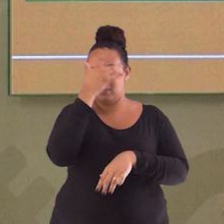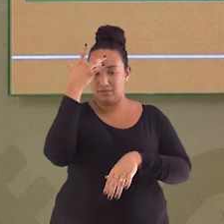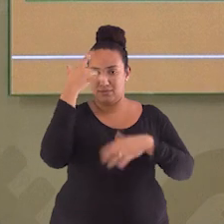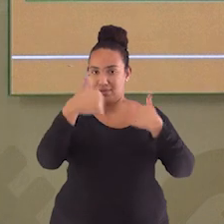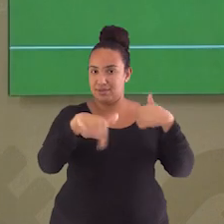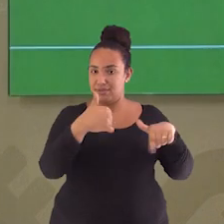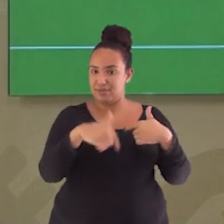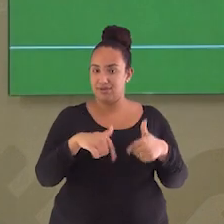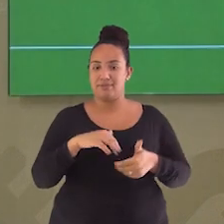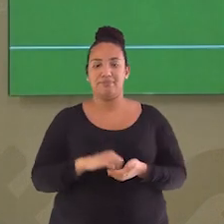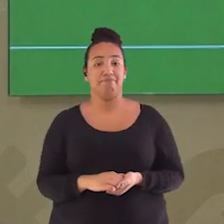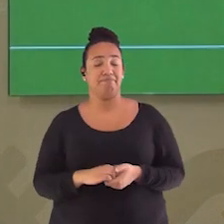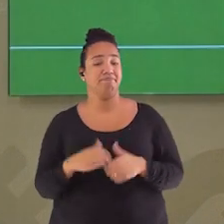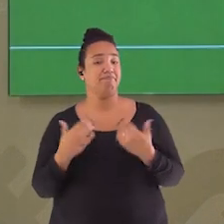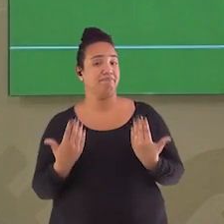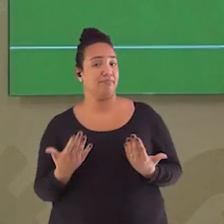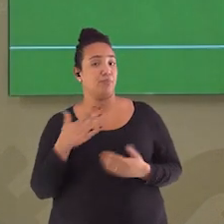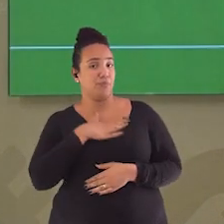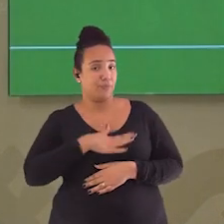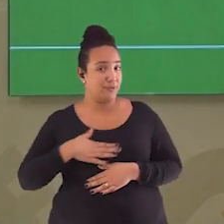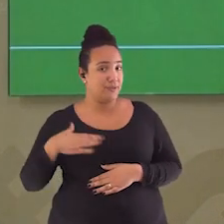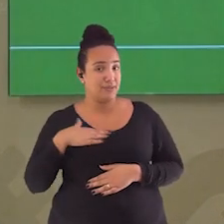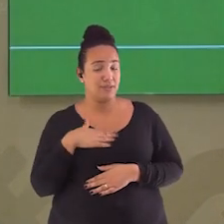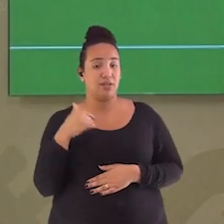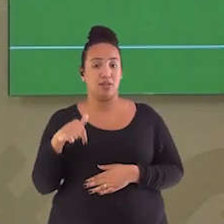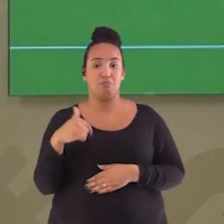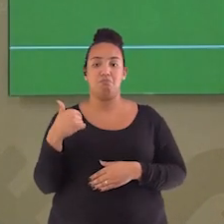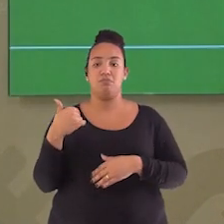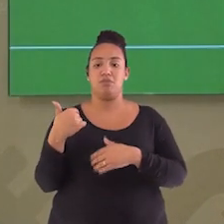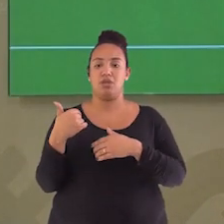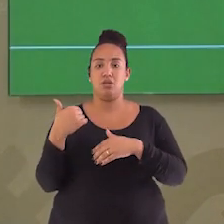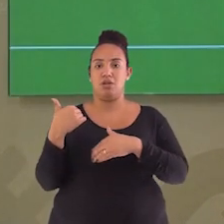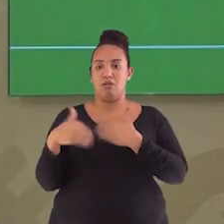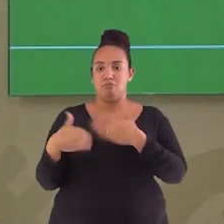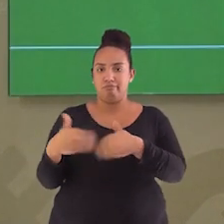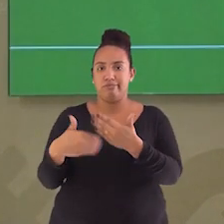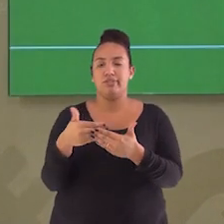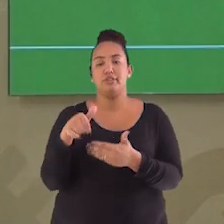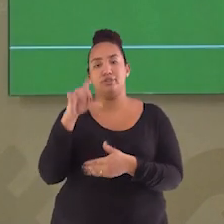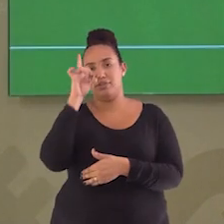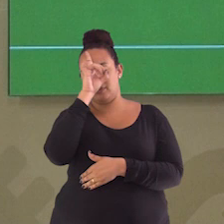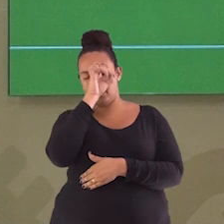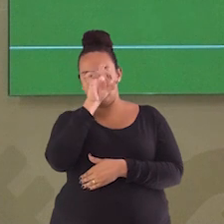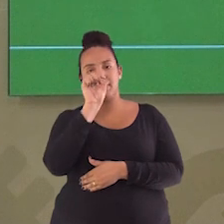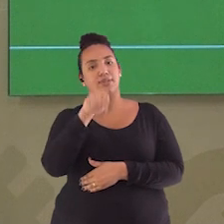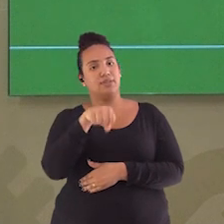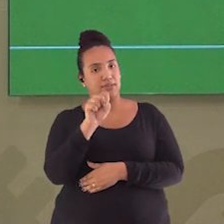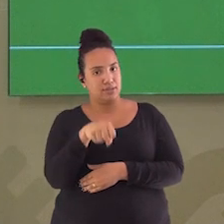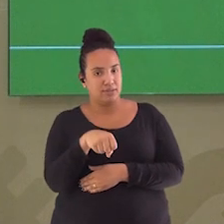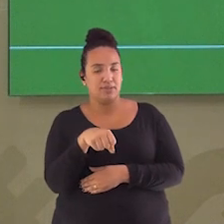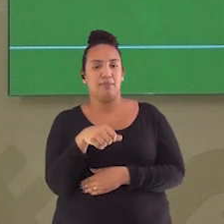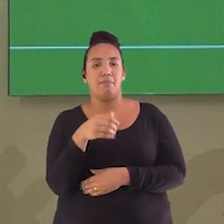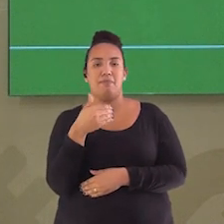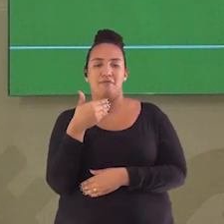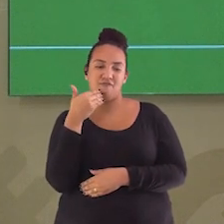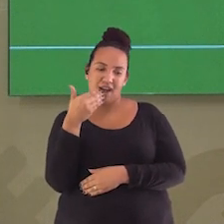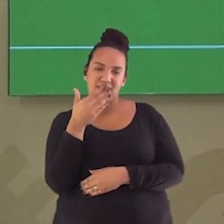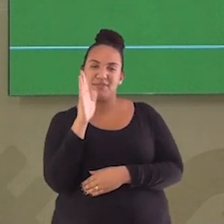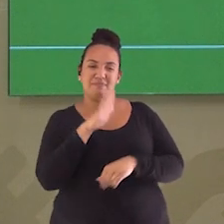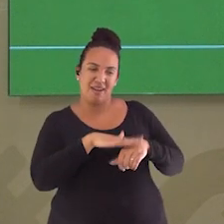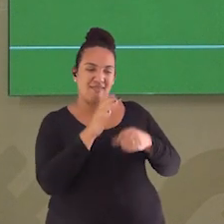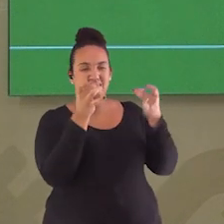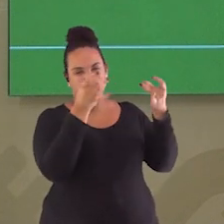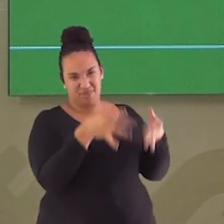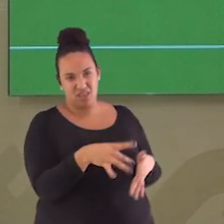E aí, o acharam? É um processo trabalhoso? Certamente! Dá mais trabalho que simplesmente jogar resto de comida no lixo. Mas